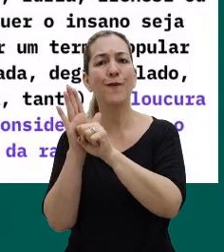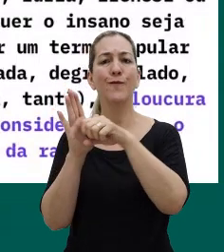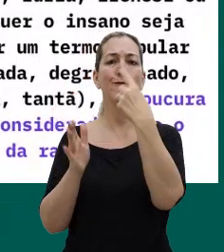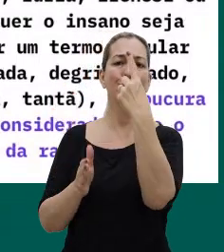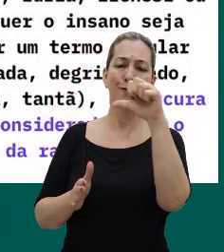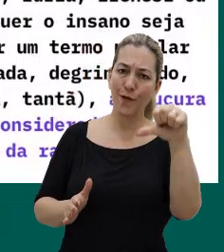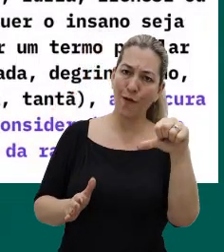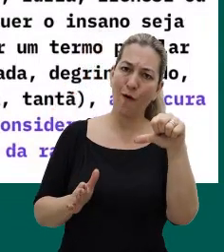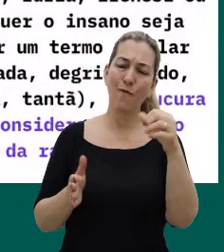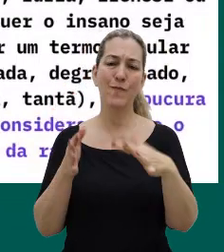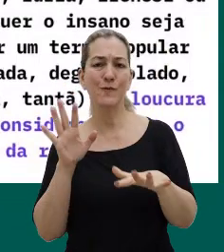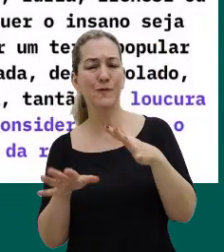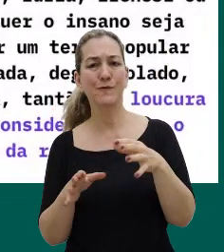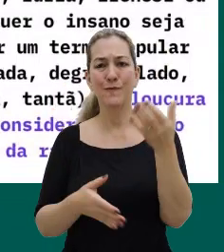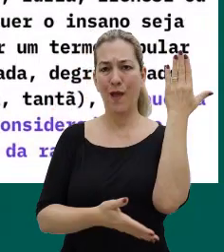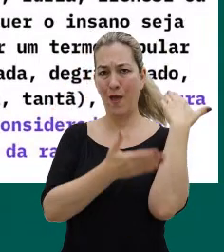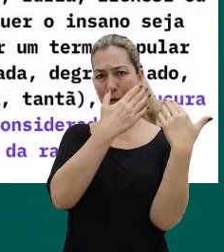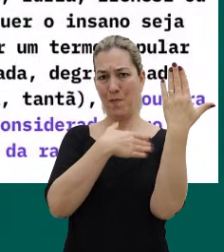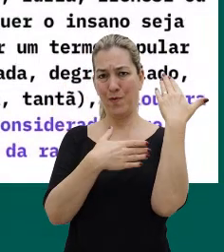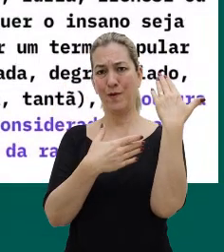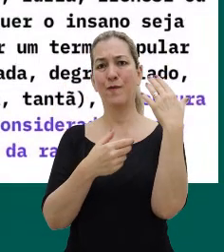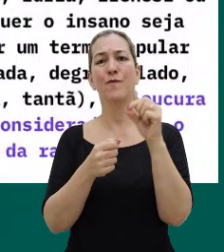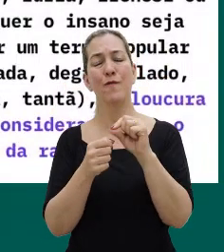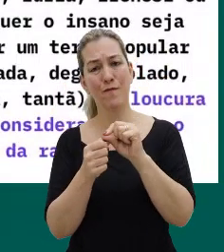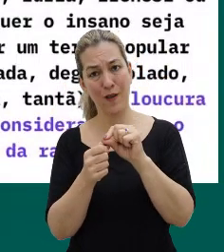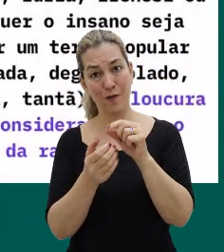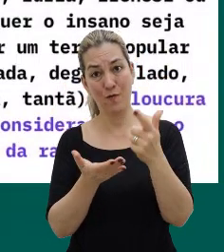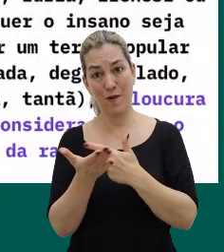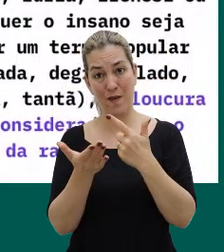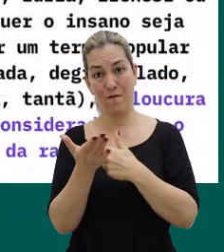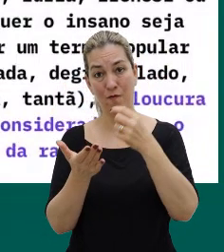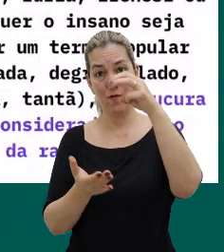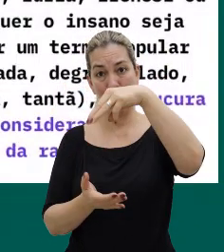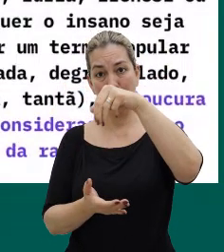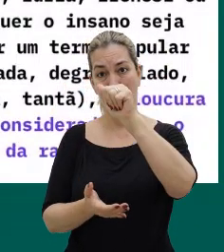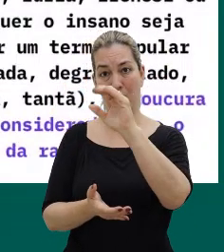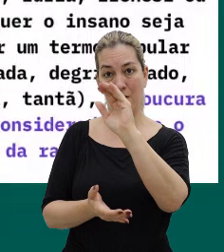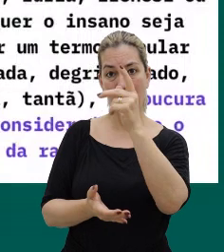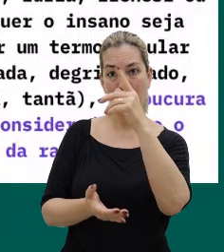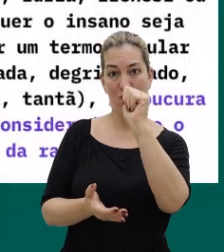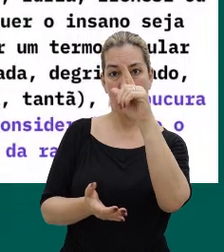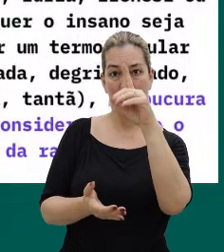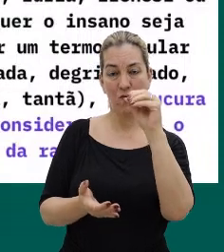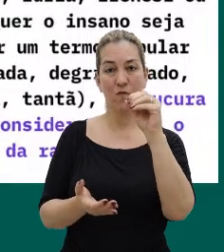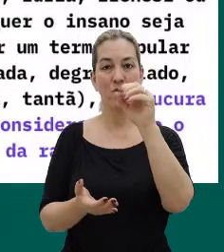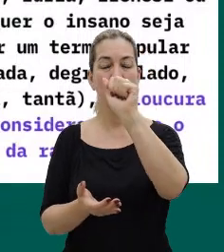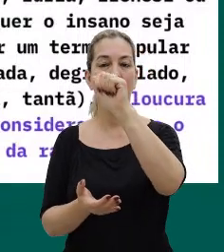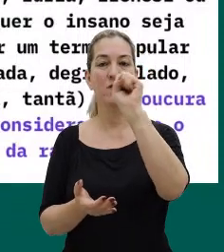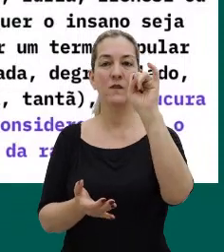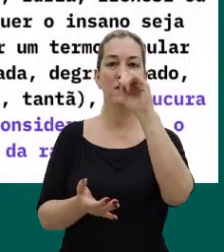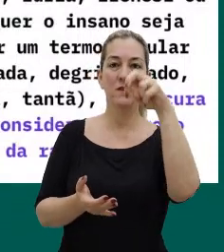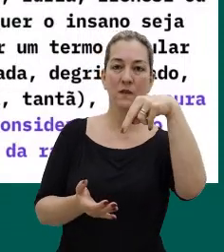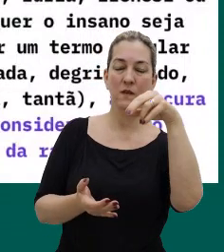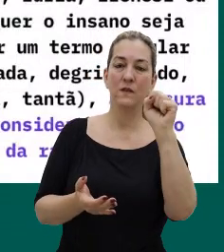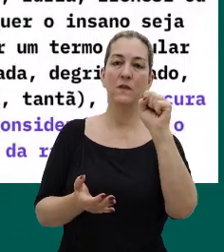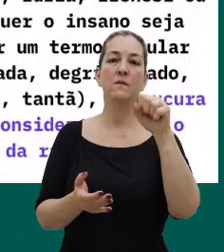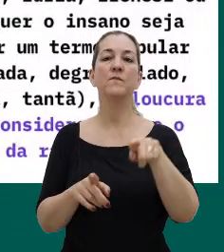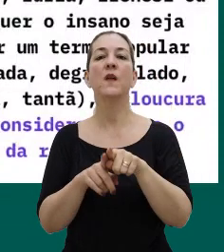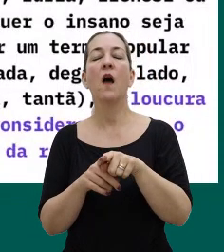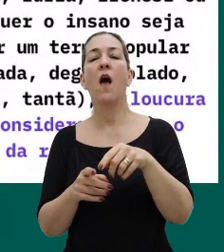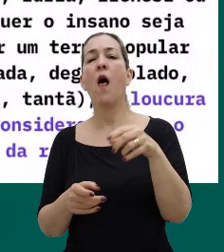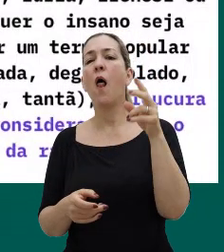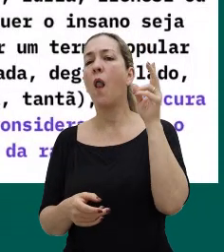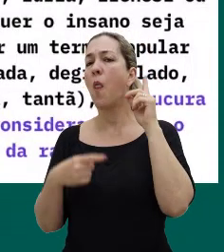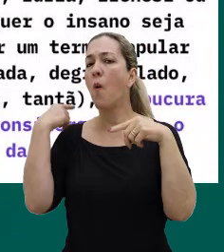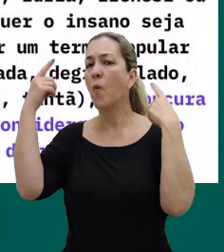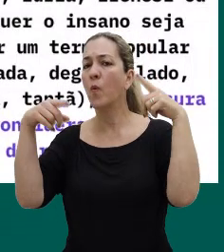foi editado o livro, né, do Machado de Assis, a loucura, ela estava relacionada com esse incumprimento das normas sociais